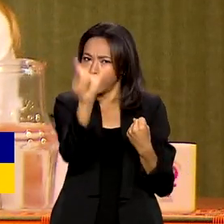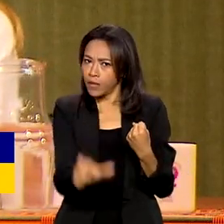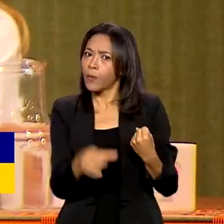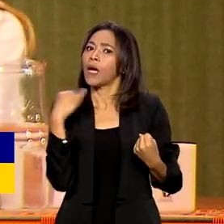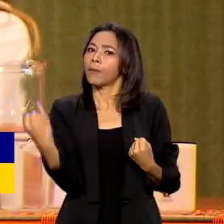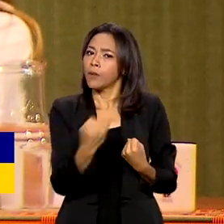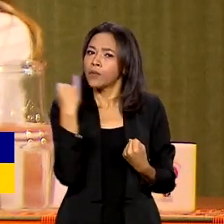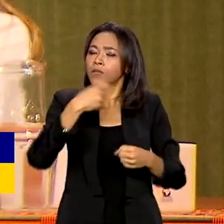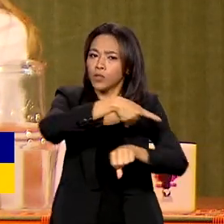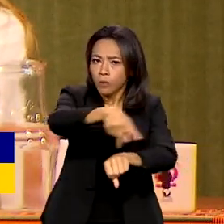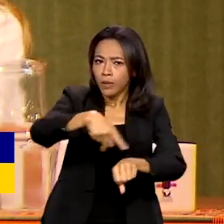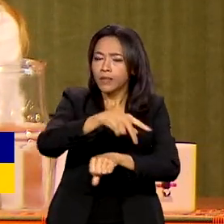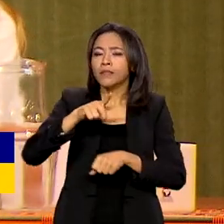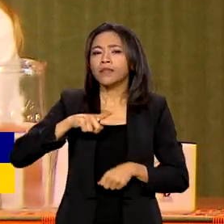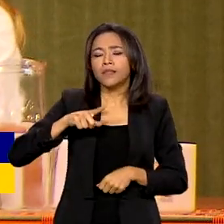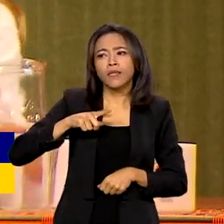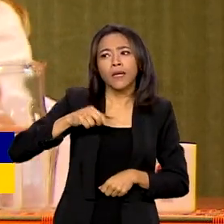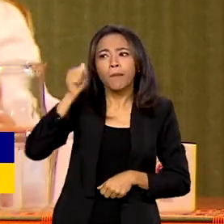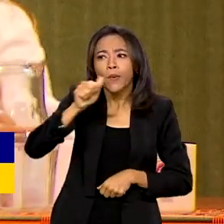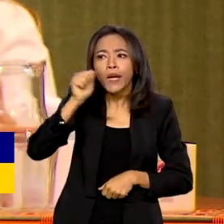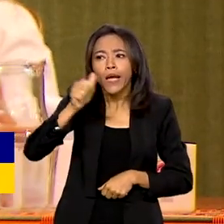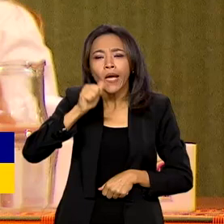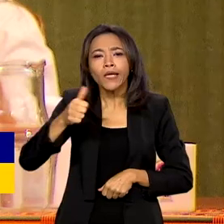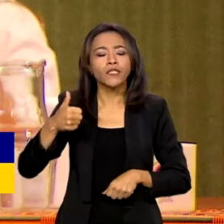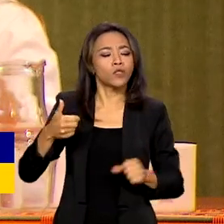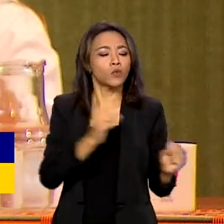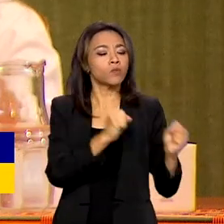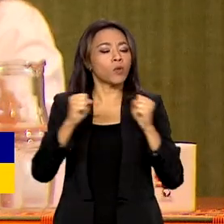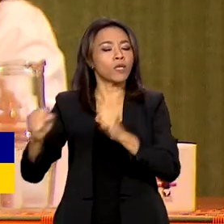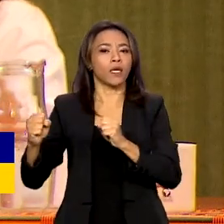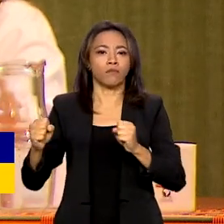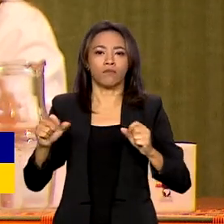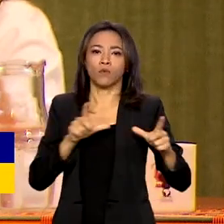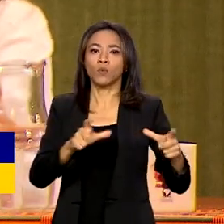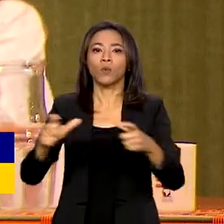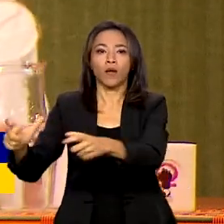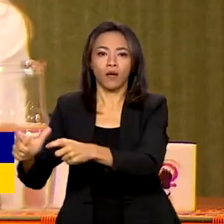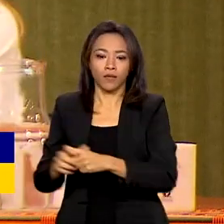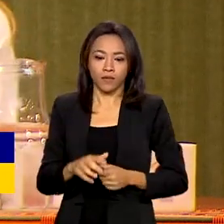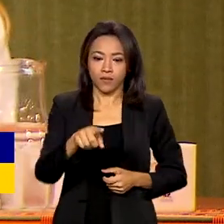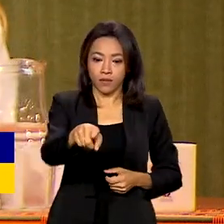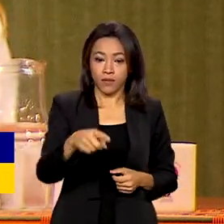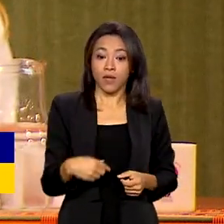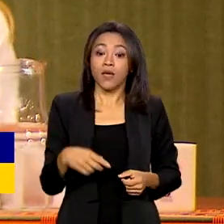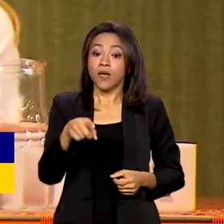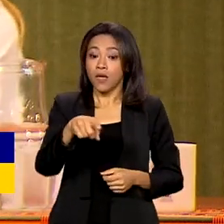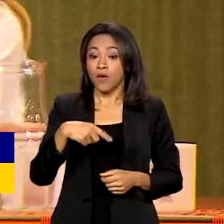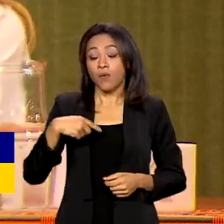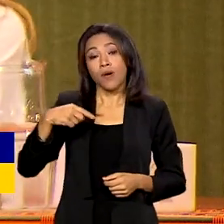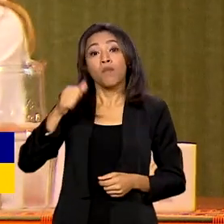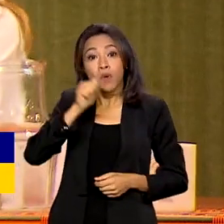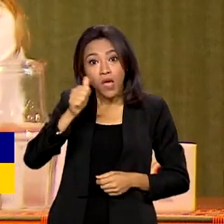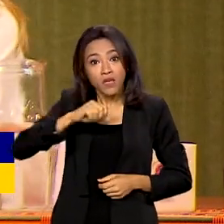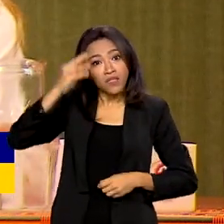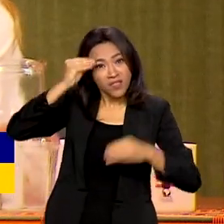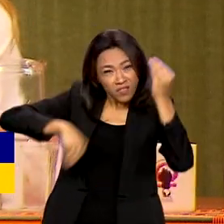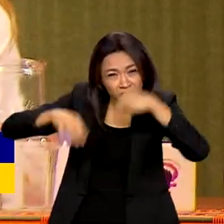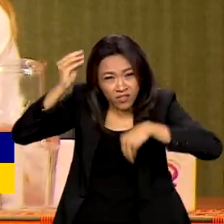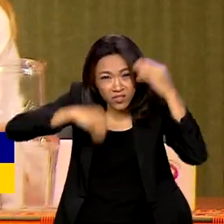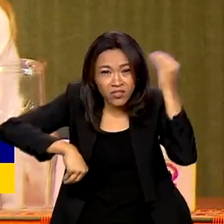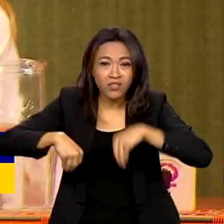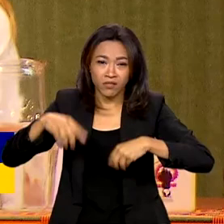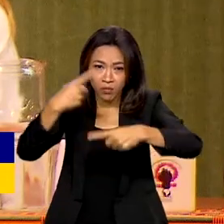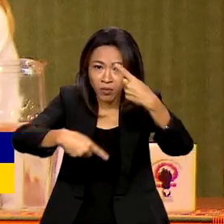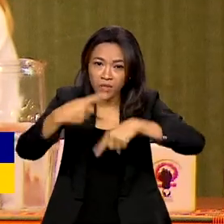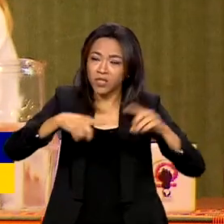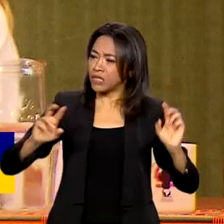país ter mais mulheres nos espaços de poder. Eu sinto que as mulheres estão desistindo da política e nós não podemos desistir da